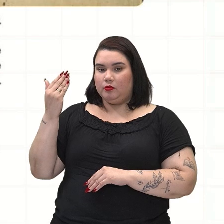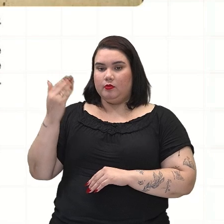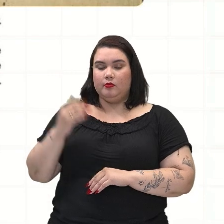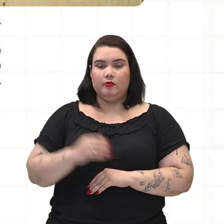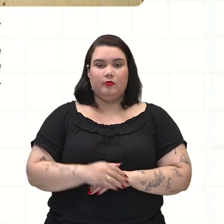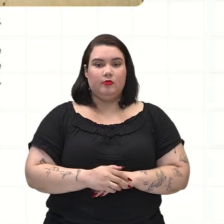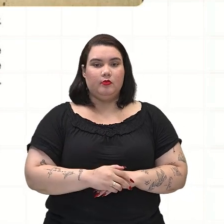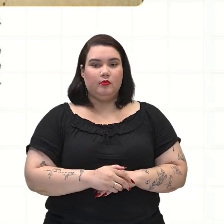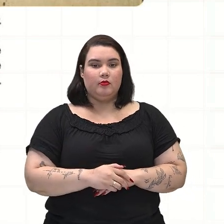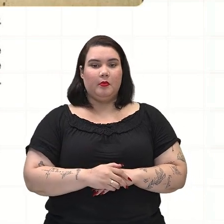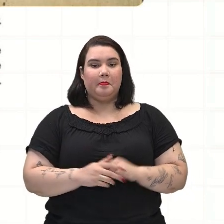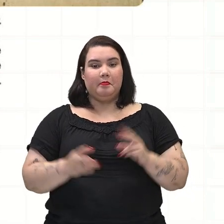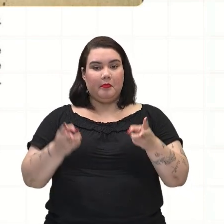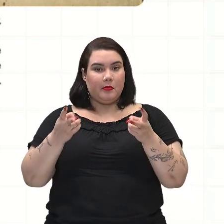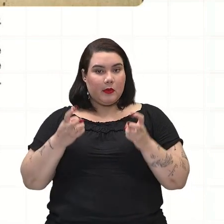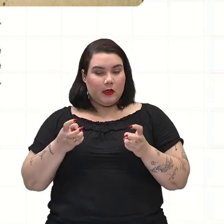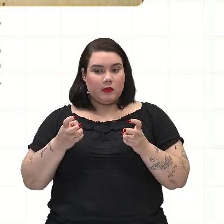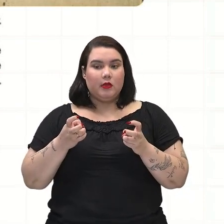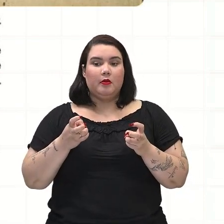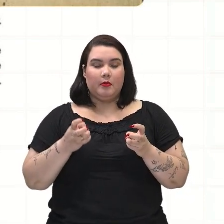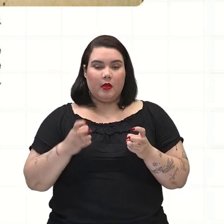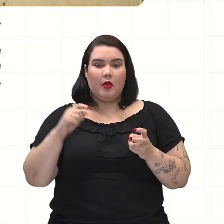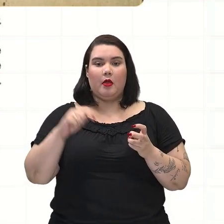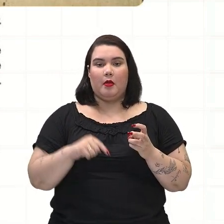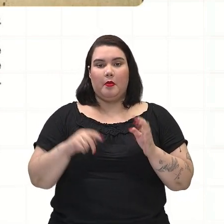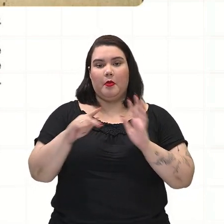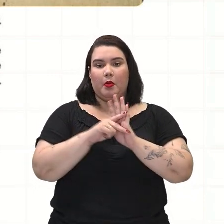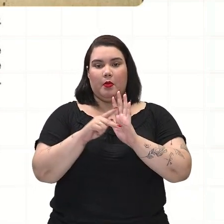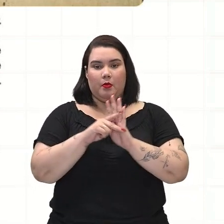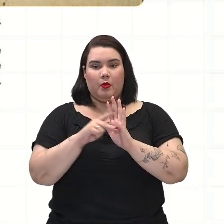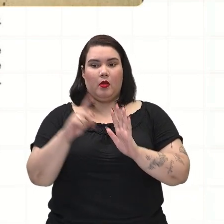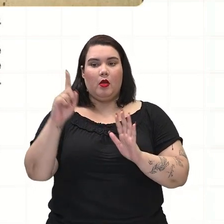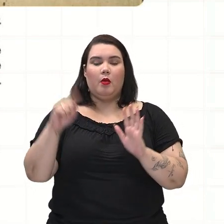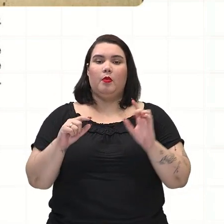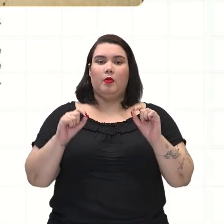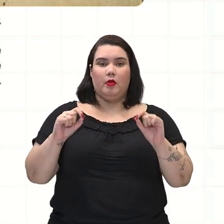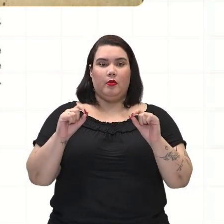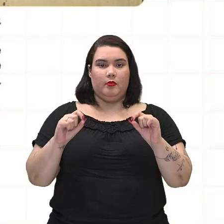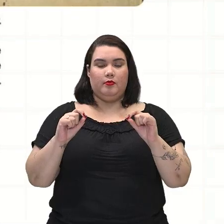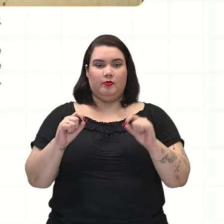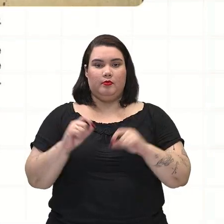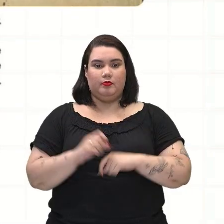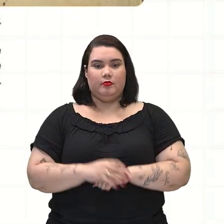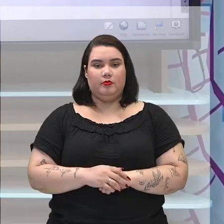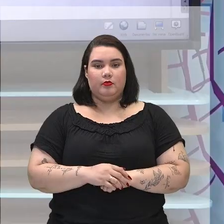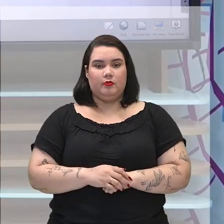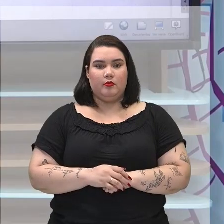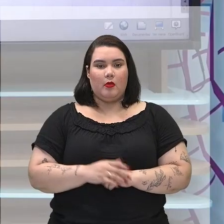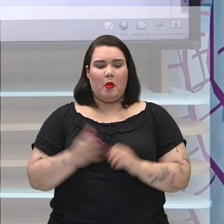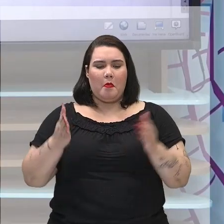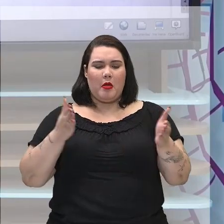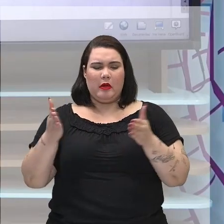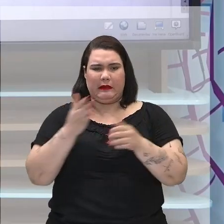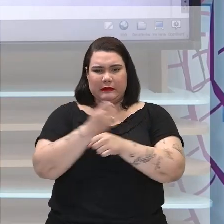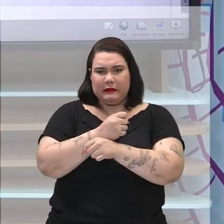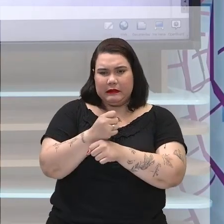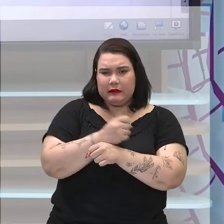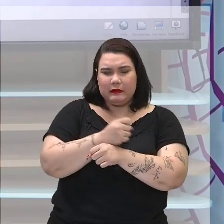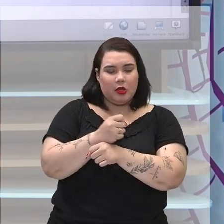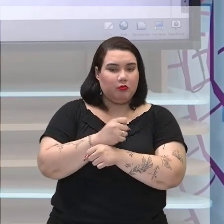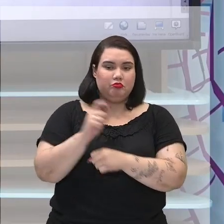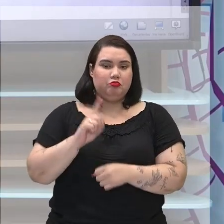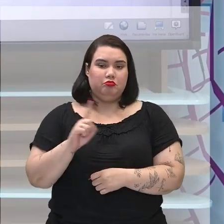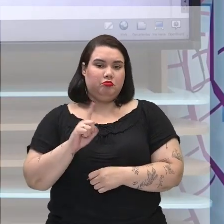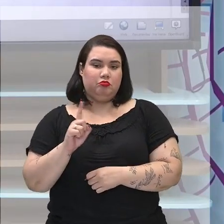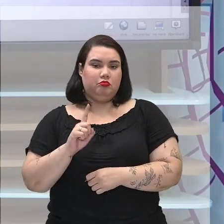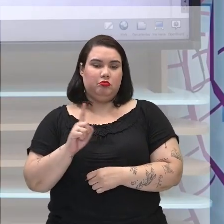essa bandeira desse reino né que vai ser um reino que não vai durar muito tempo não tá mas que para